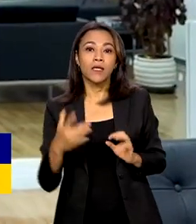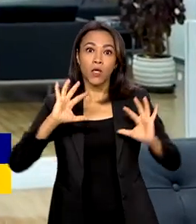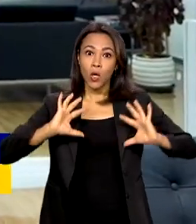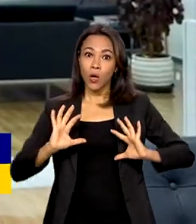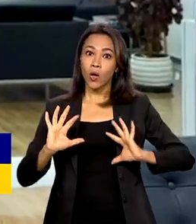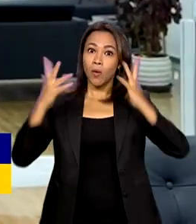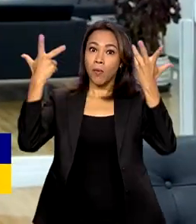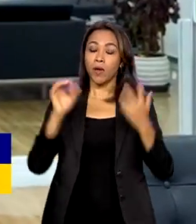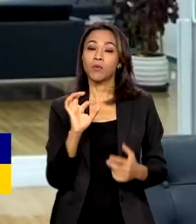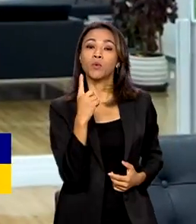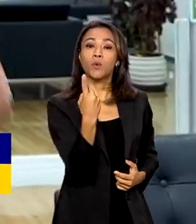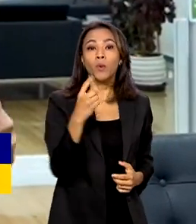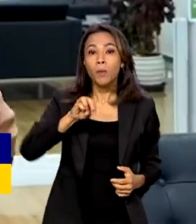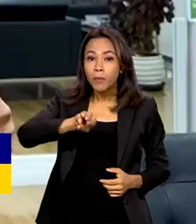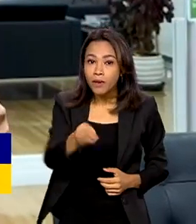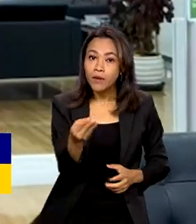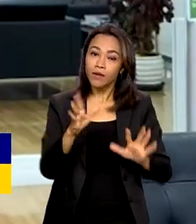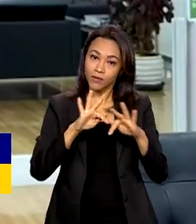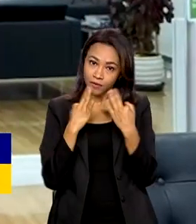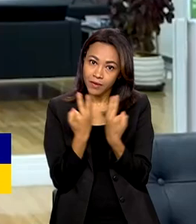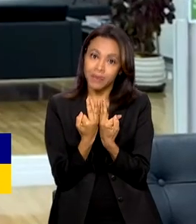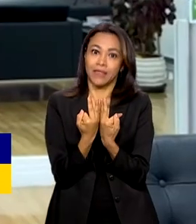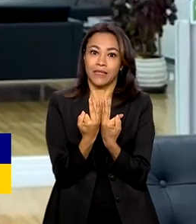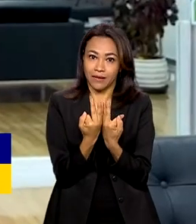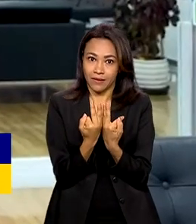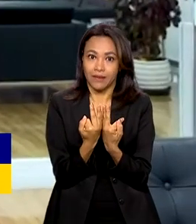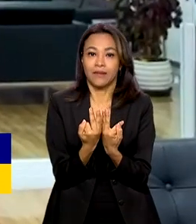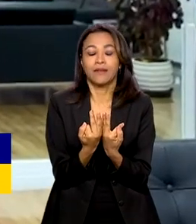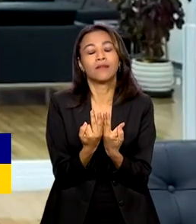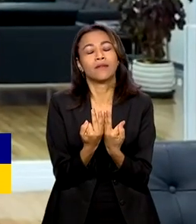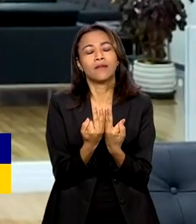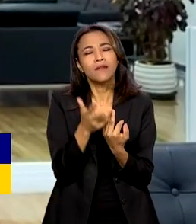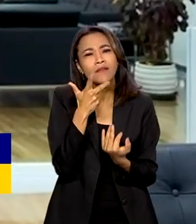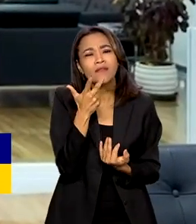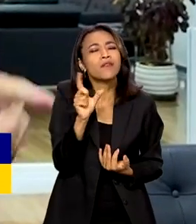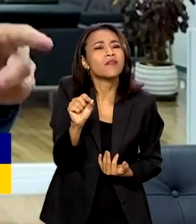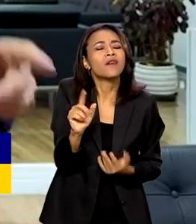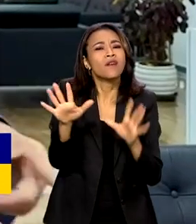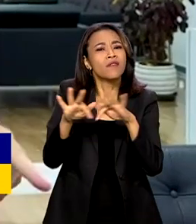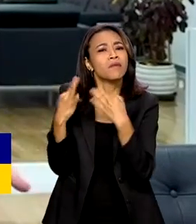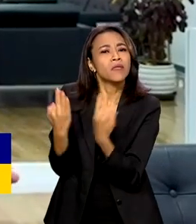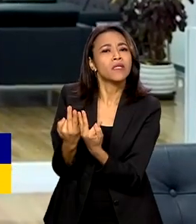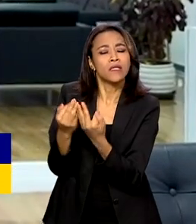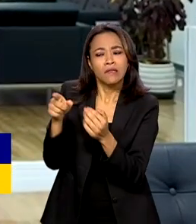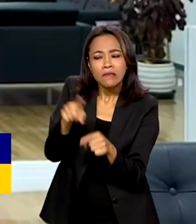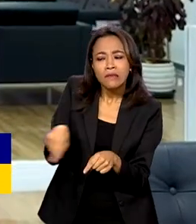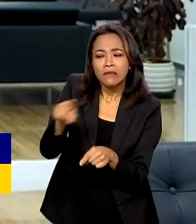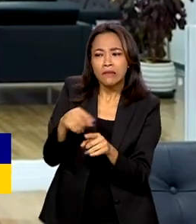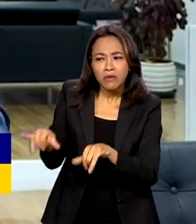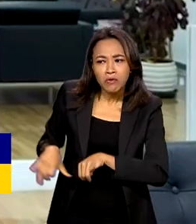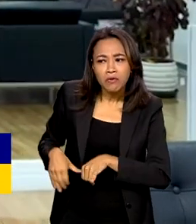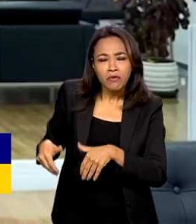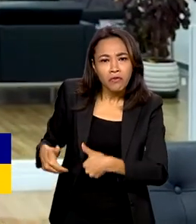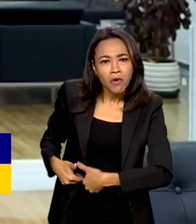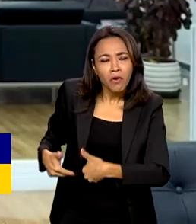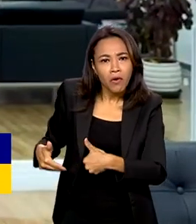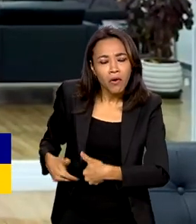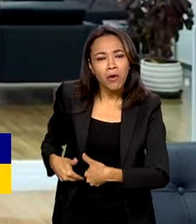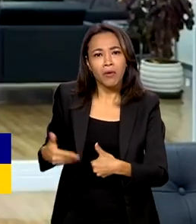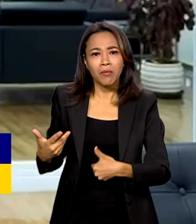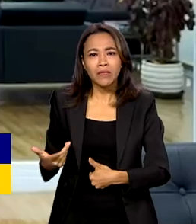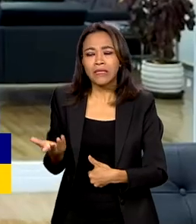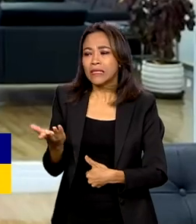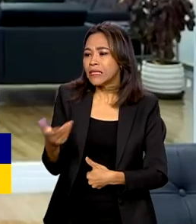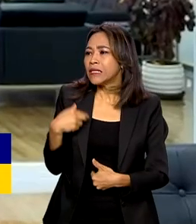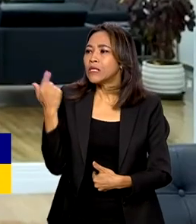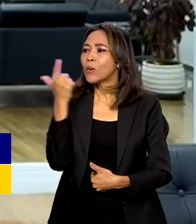famílias a mais sendo atendidas. Eu estou falando de famílias que estavam passando fome, pessoas que batiam a